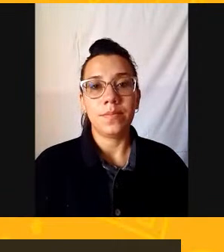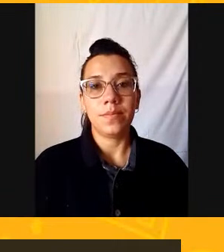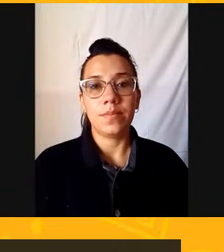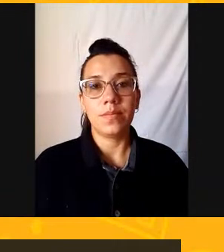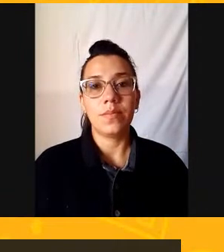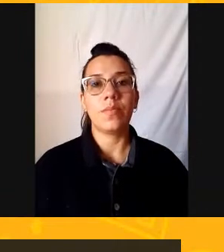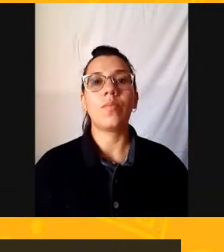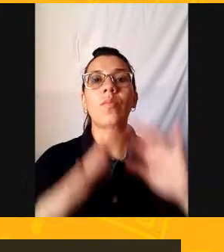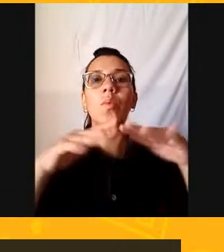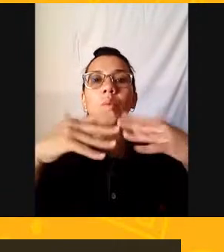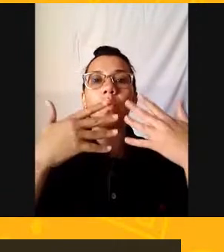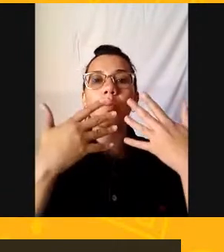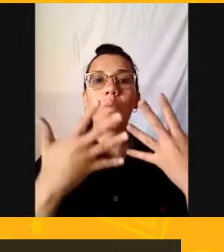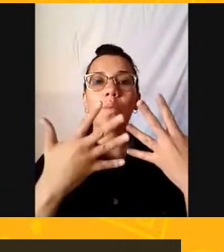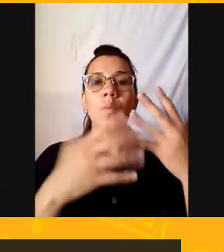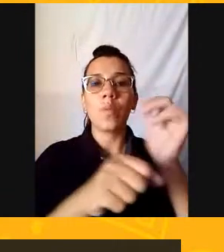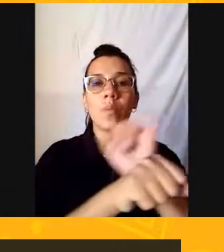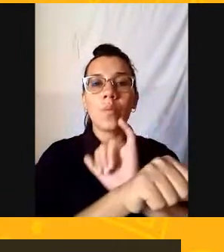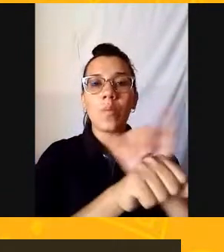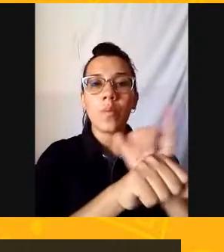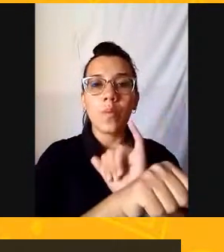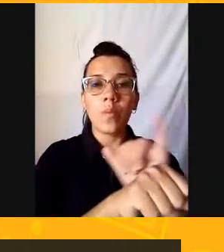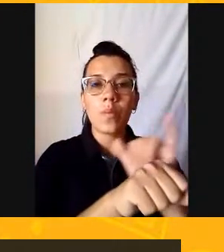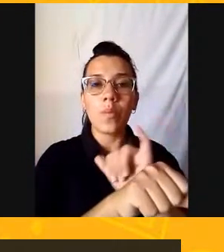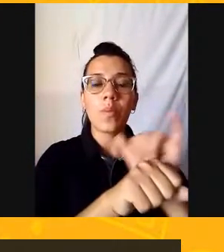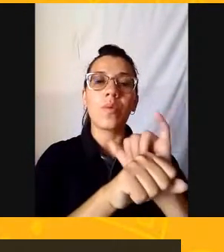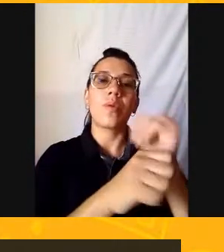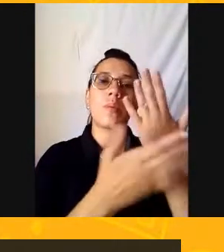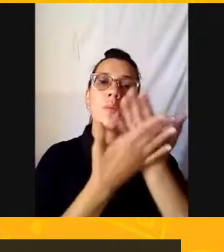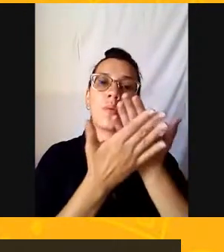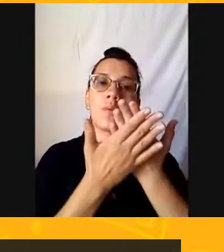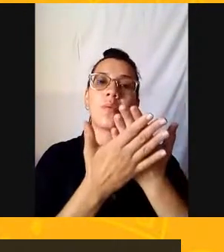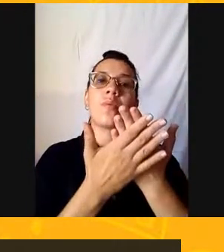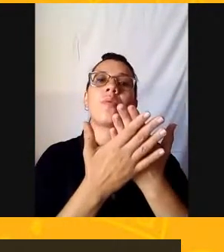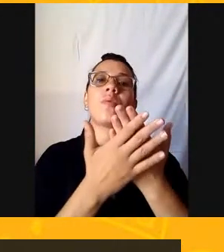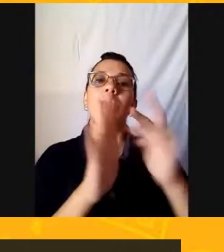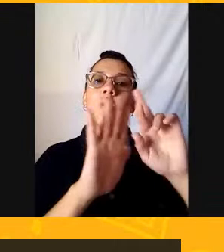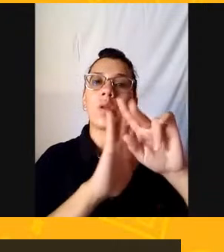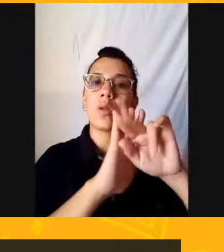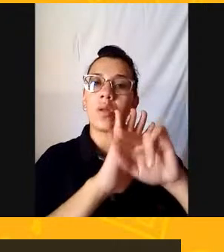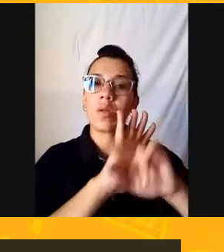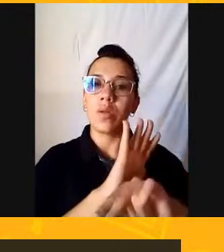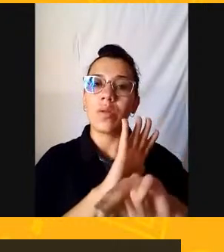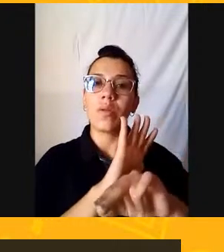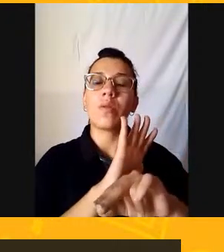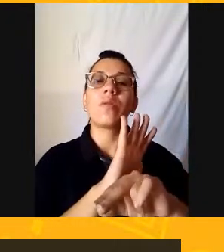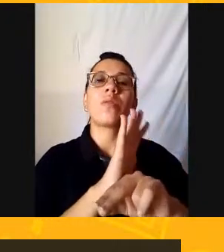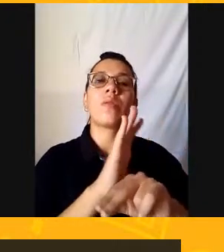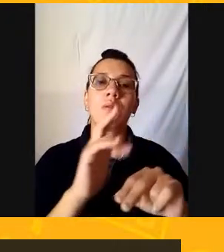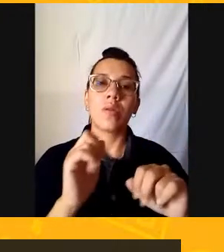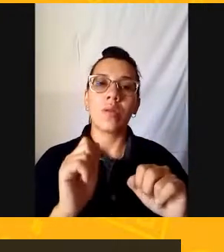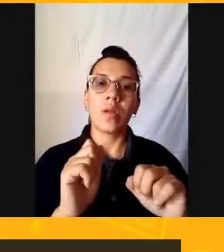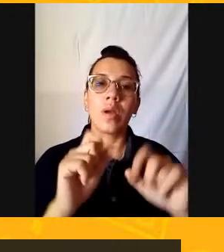Para o estudo Das figuras de linguagem Vocês sugerem Estudar por meio De mapas mentais É uma boa dica